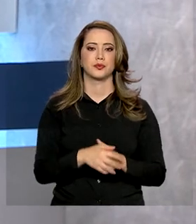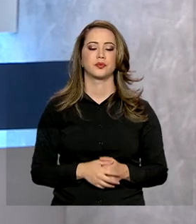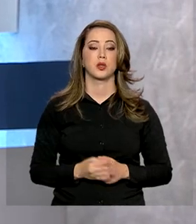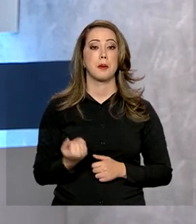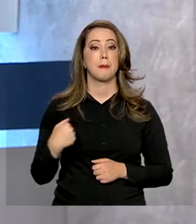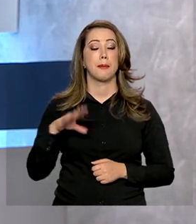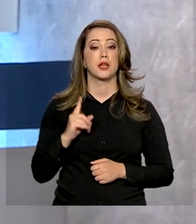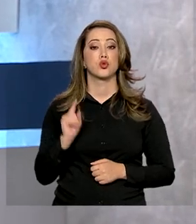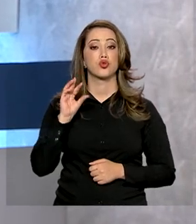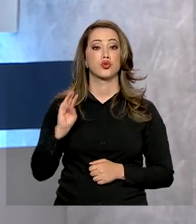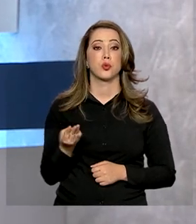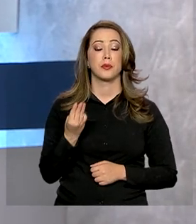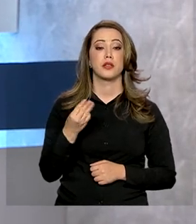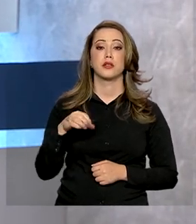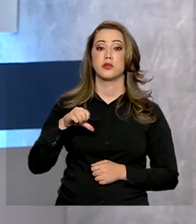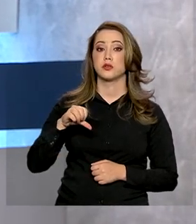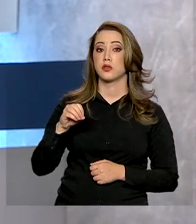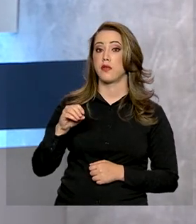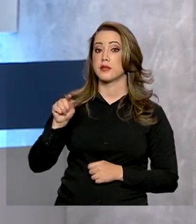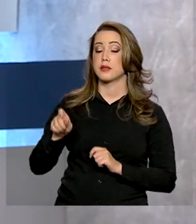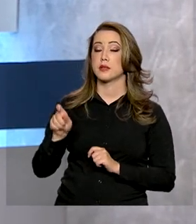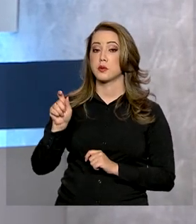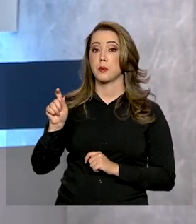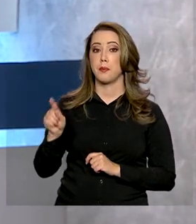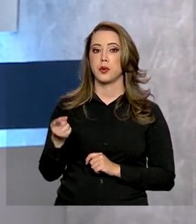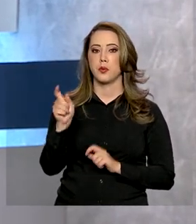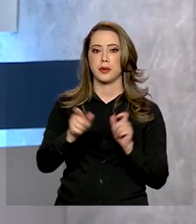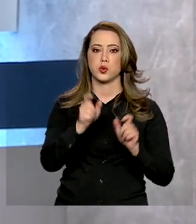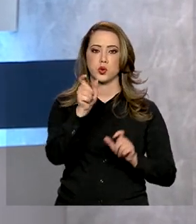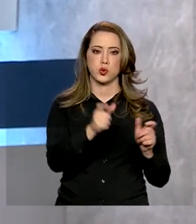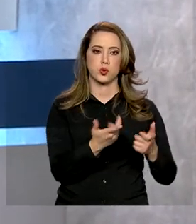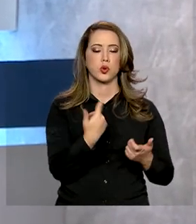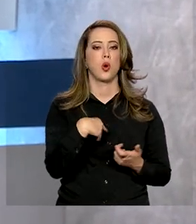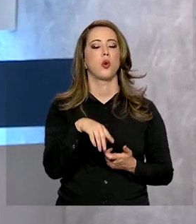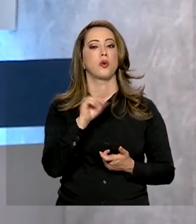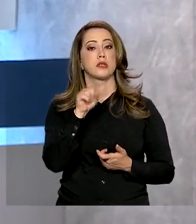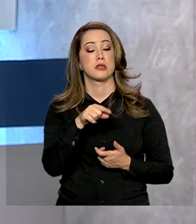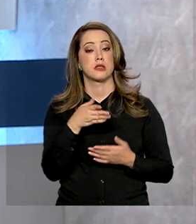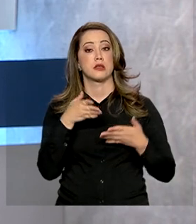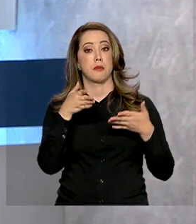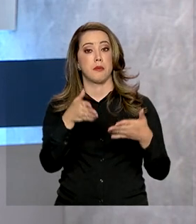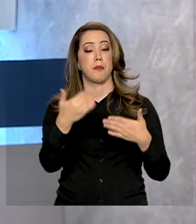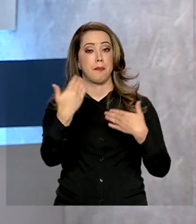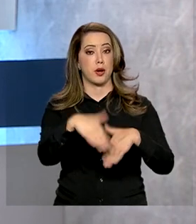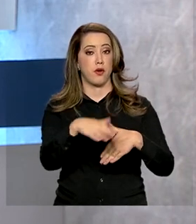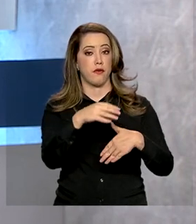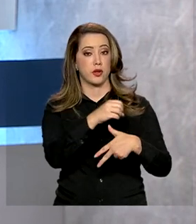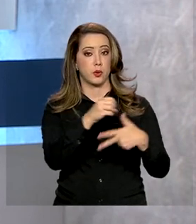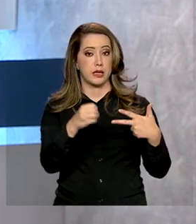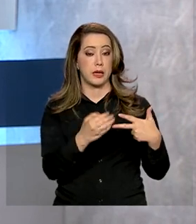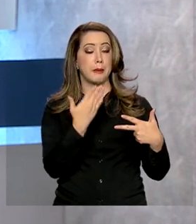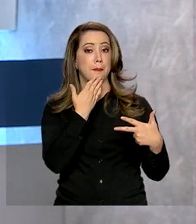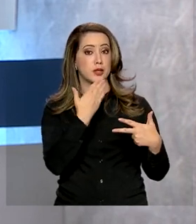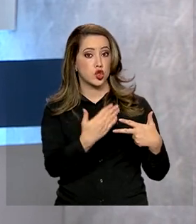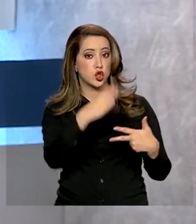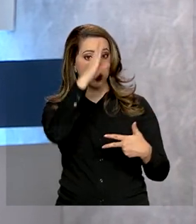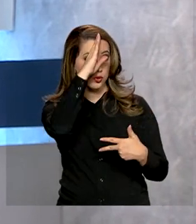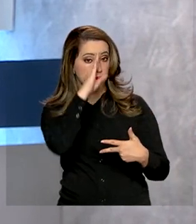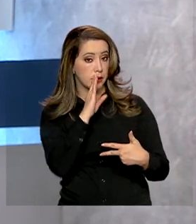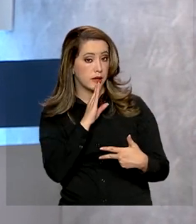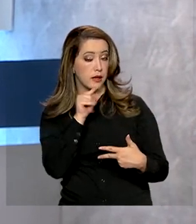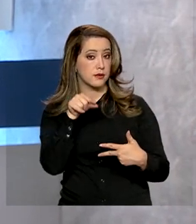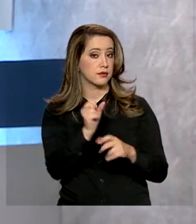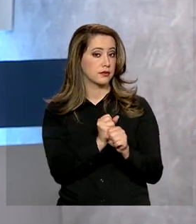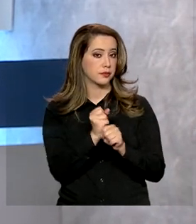Mais de 1 milhão e 900 mil participantes pediram isenção da taxa de inscrição do Exame Nacional do Ensino Médio, o Enem,